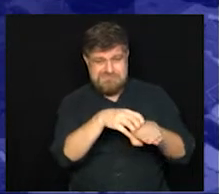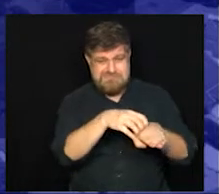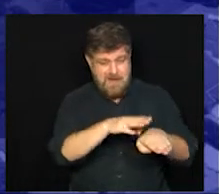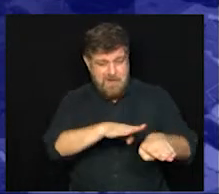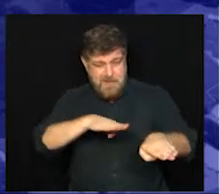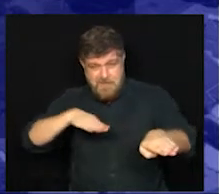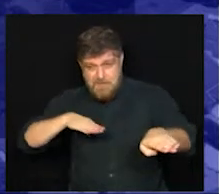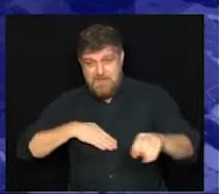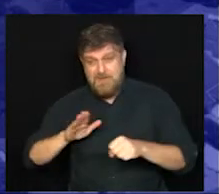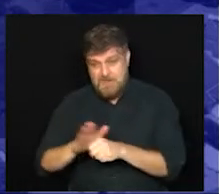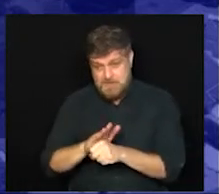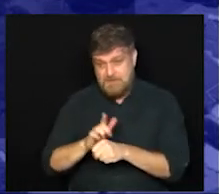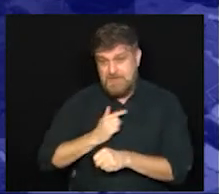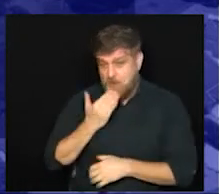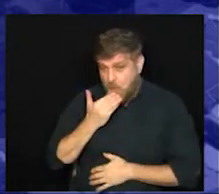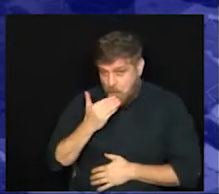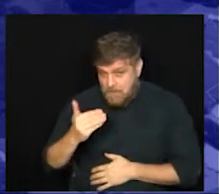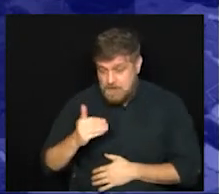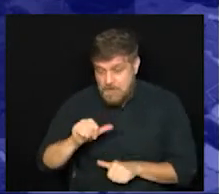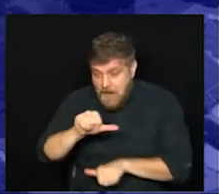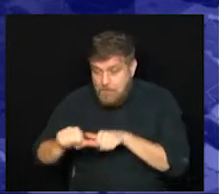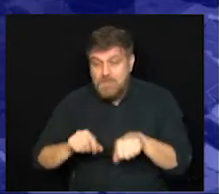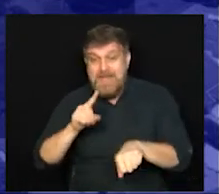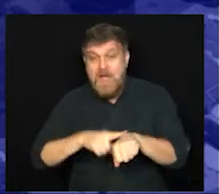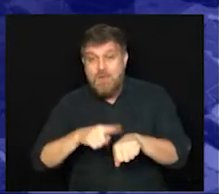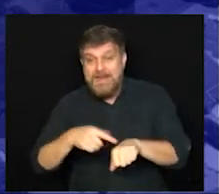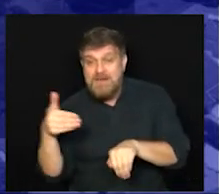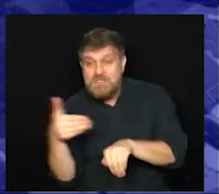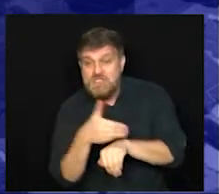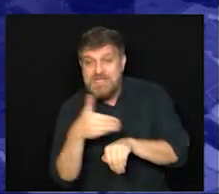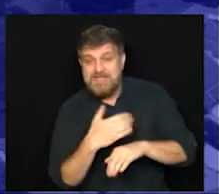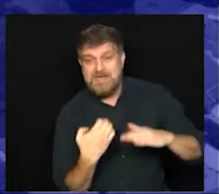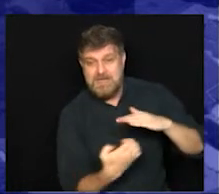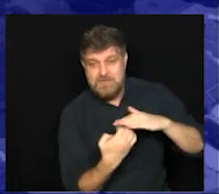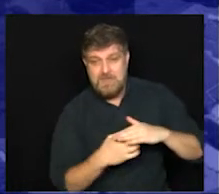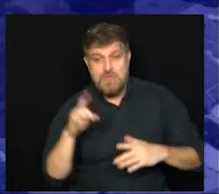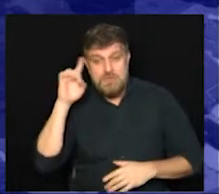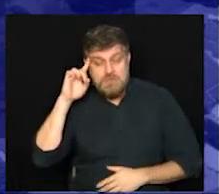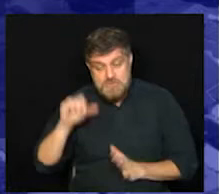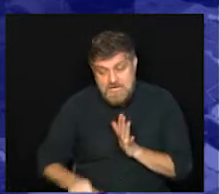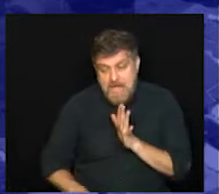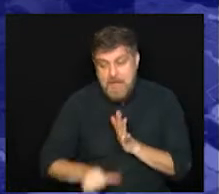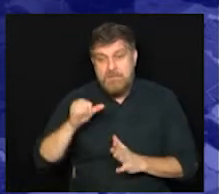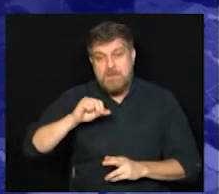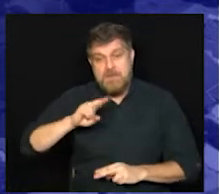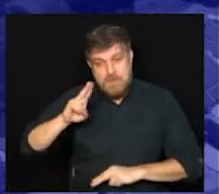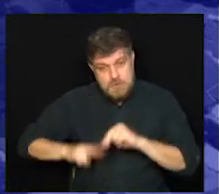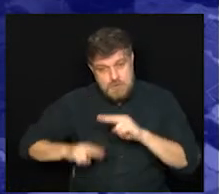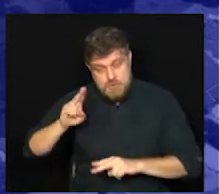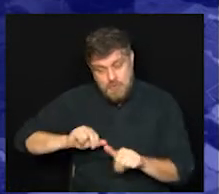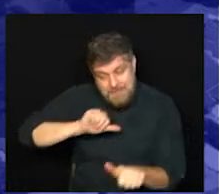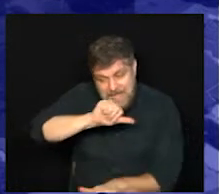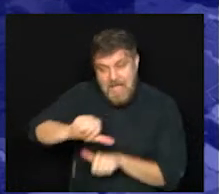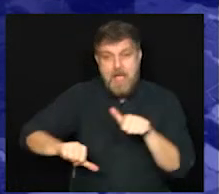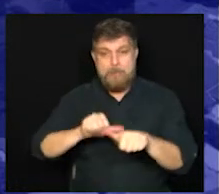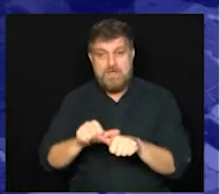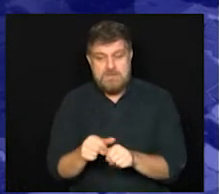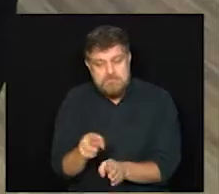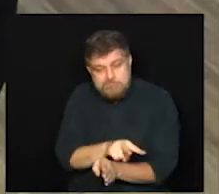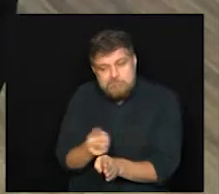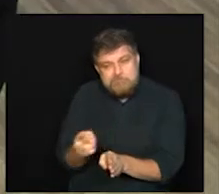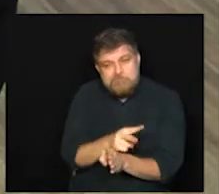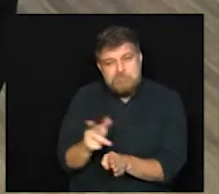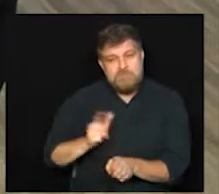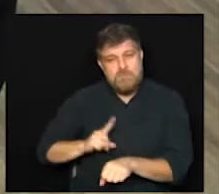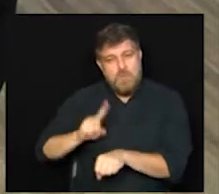existe esse pedido. Lembrando, então, que a partir do dia 1 de junho a gente tem aí uma mudança dessa nova fase com